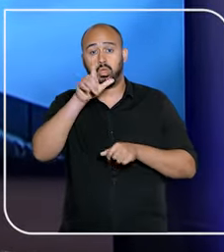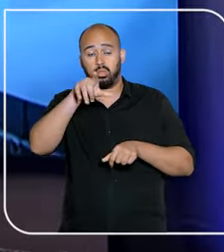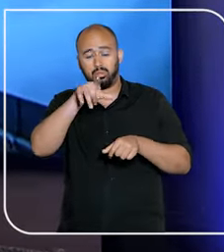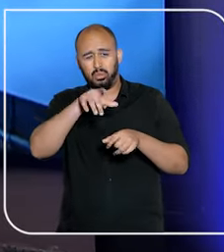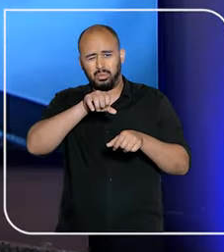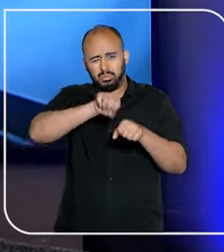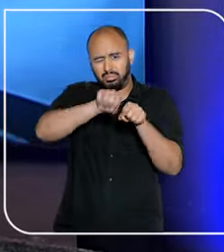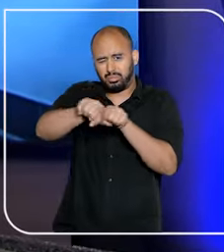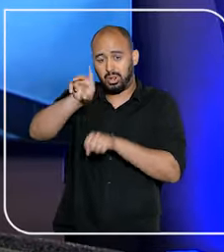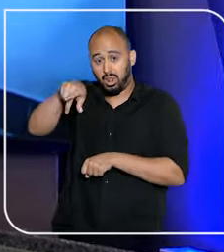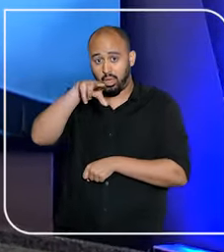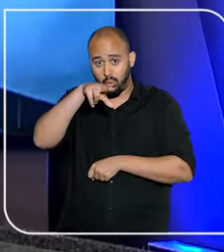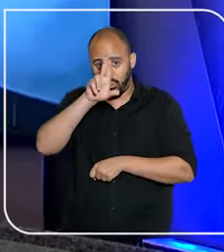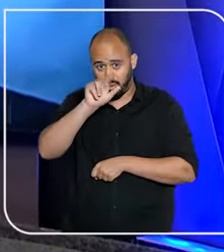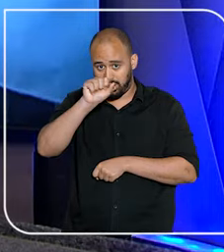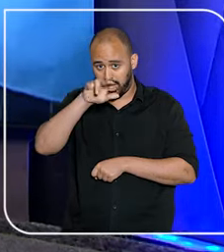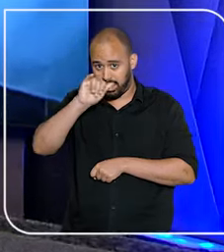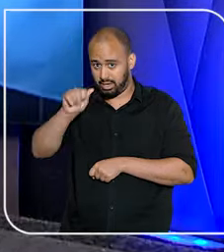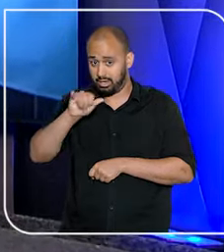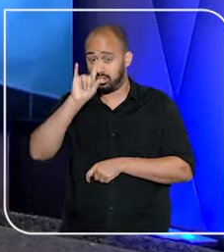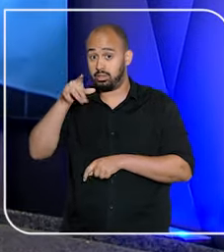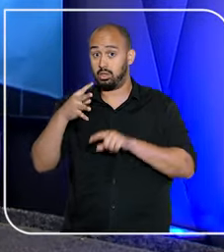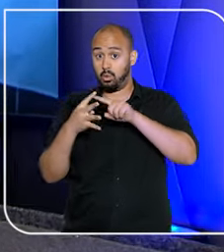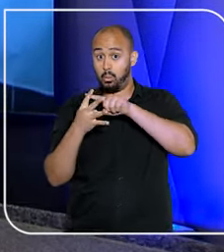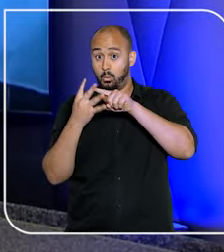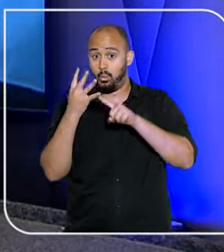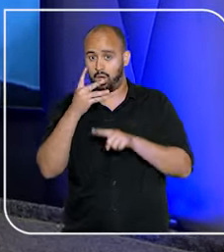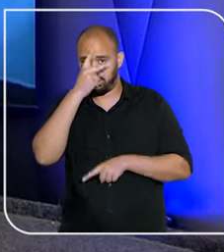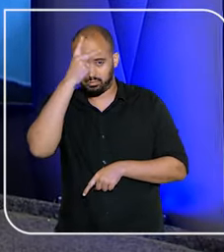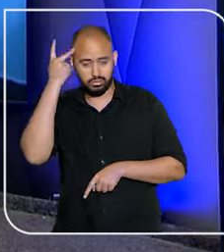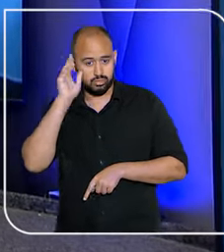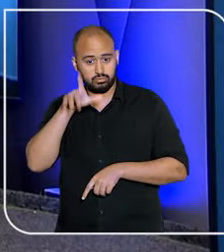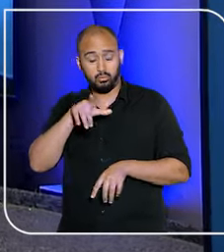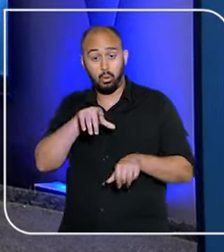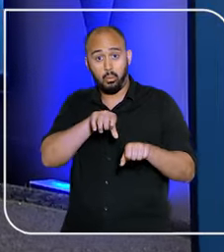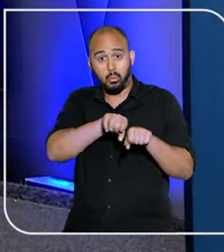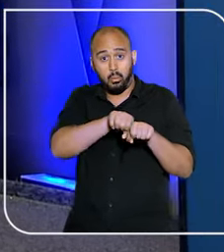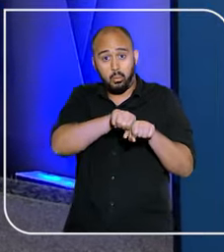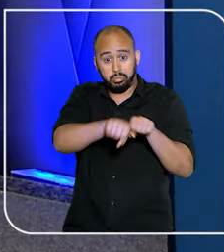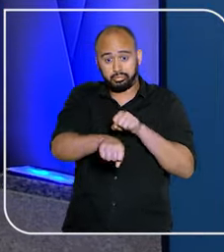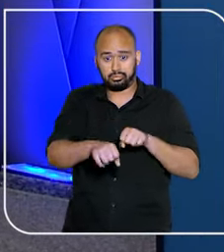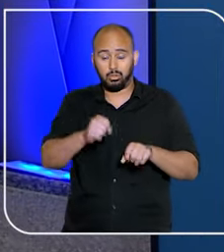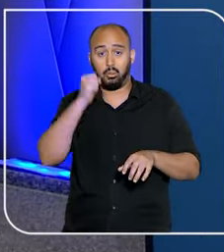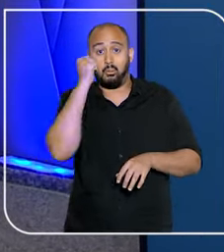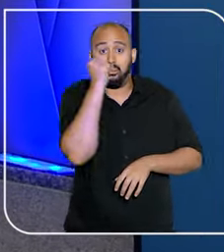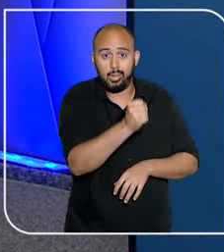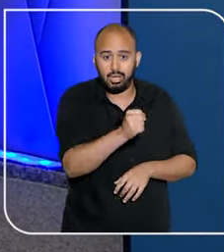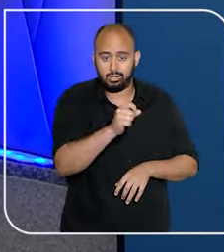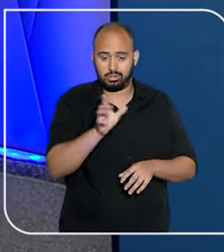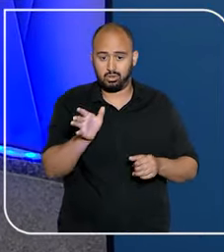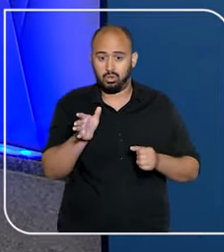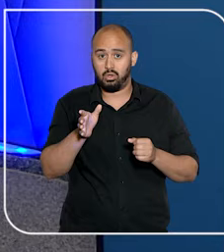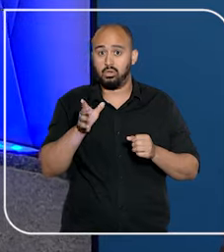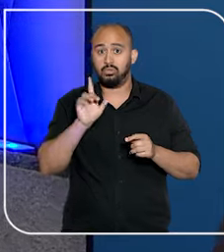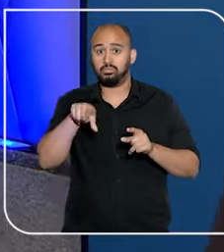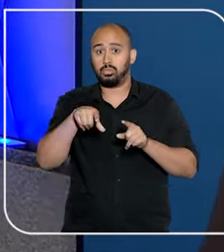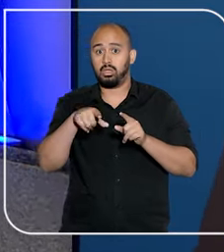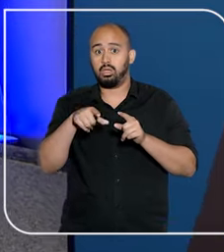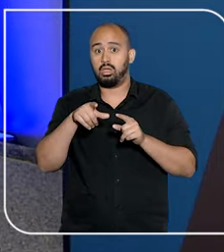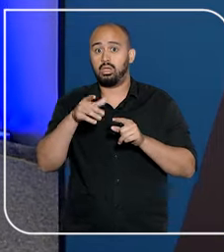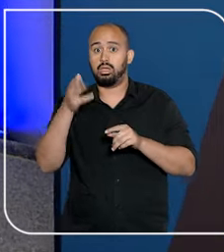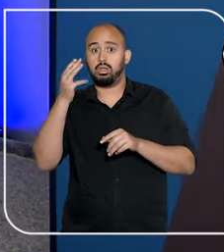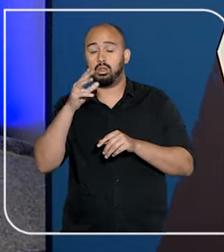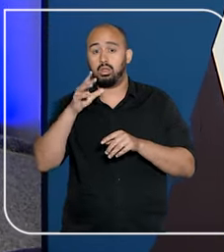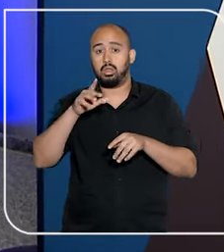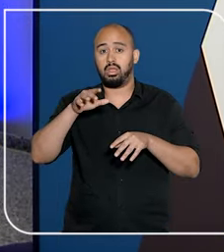2004, três auditores fiscais e um motorista do Ministério do Trabalho foram assassinados em uma emboscada na